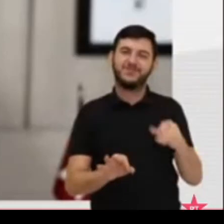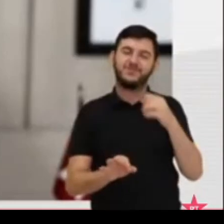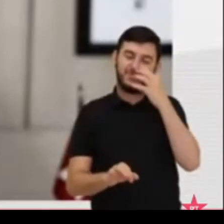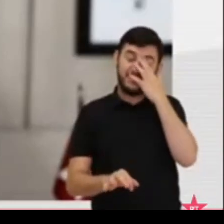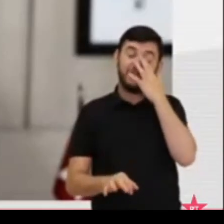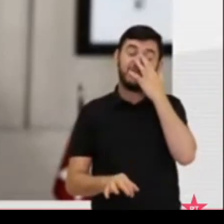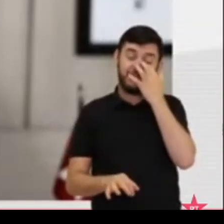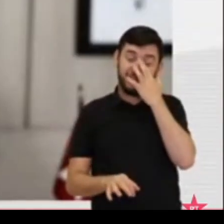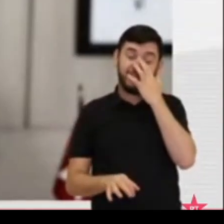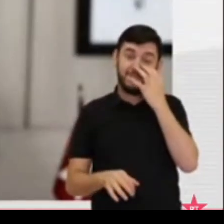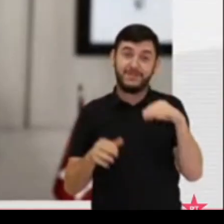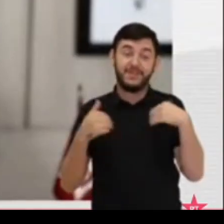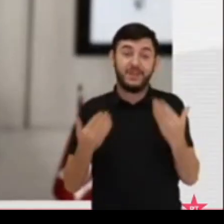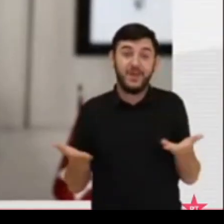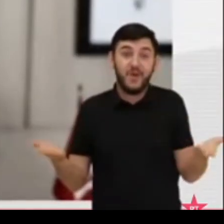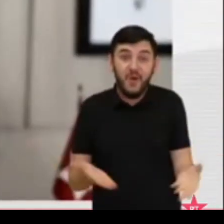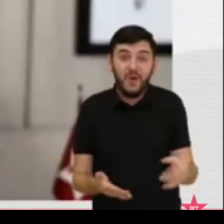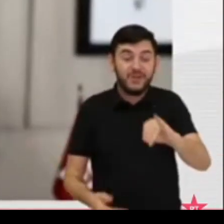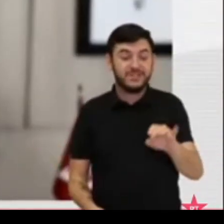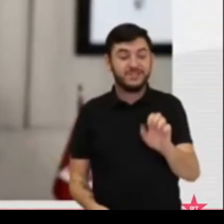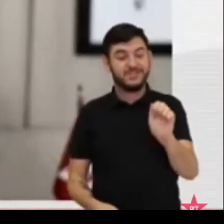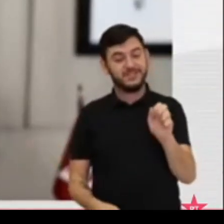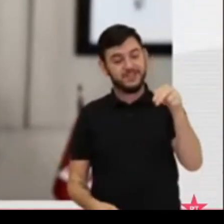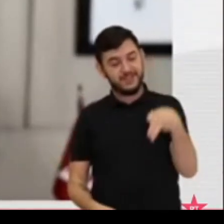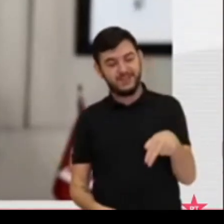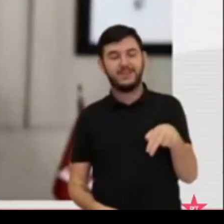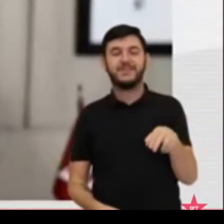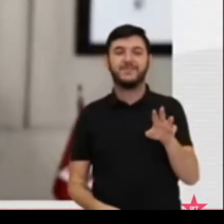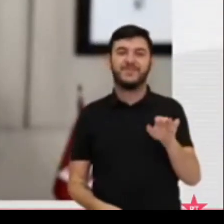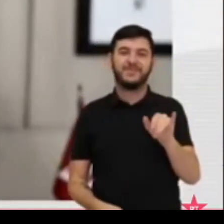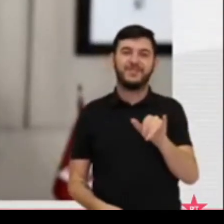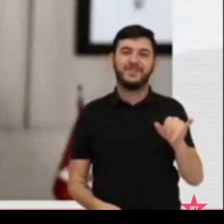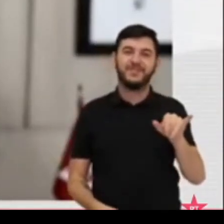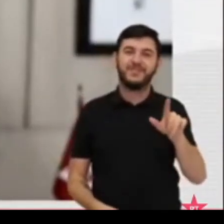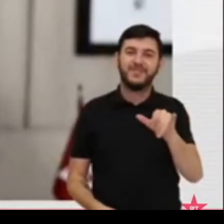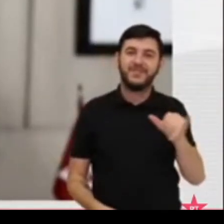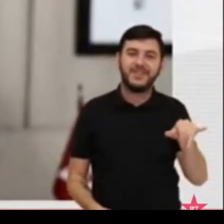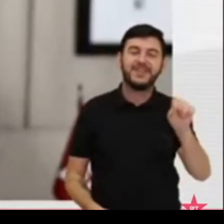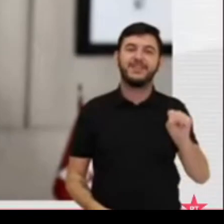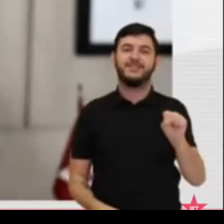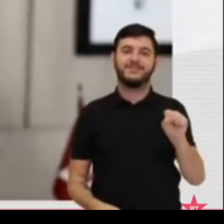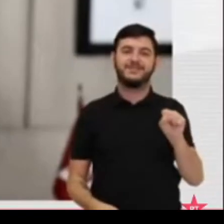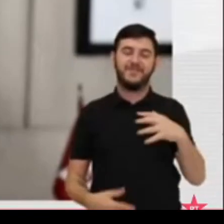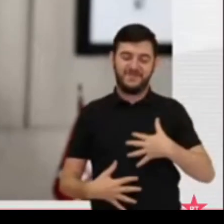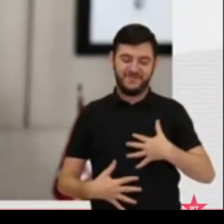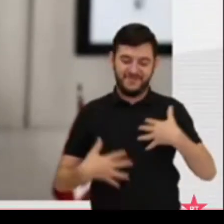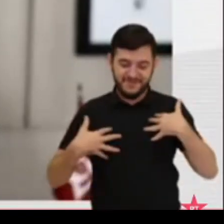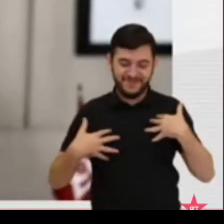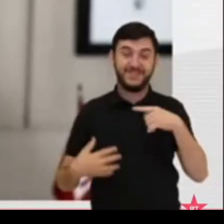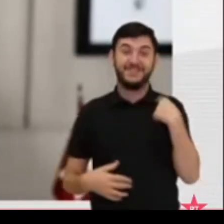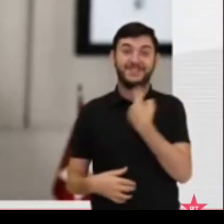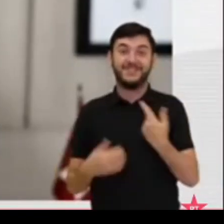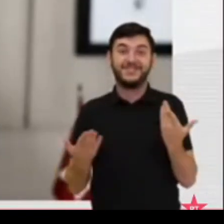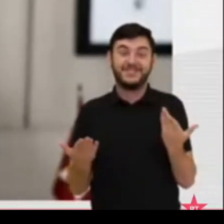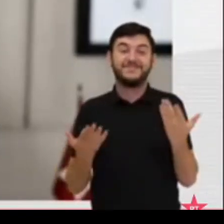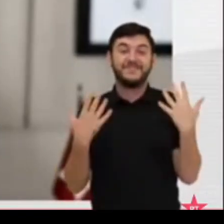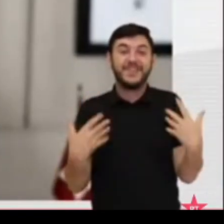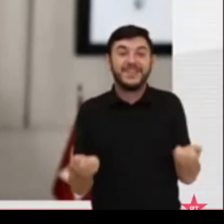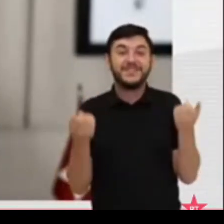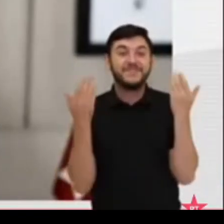Hoje, Jean Willis, nós orgulhosamente o recebemos no Partido dos Trabalhadores.